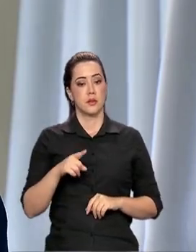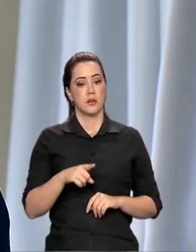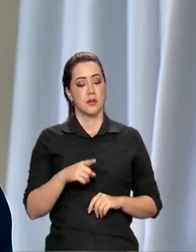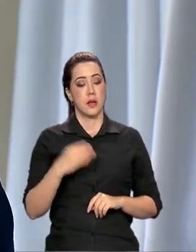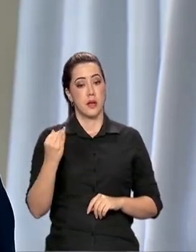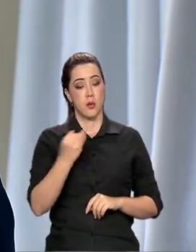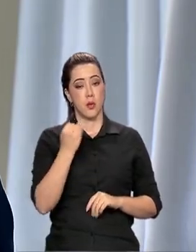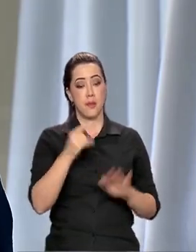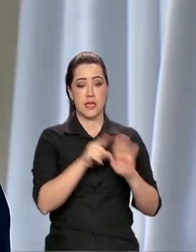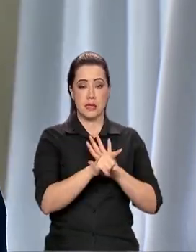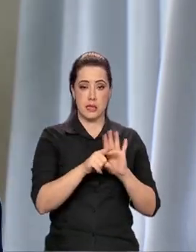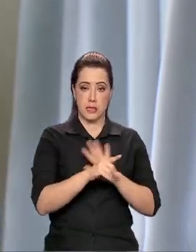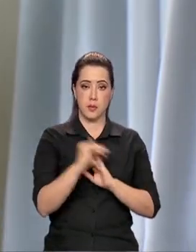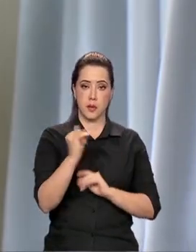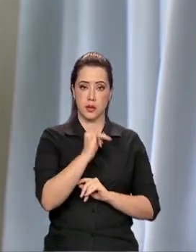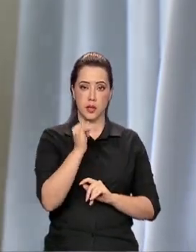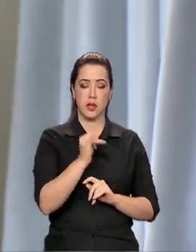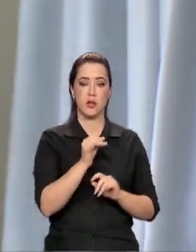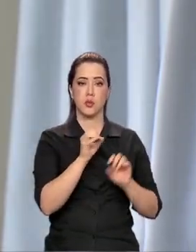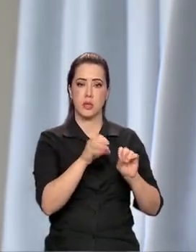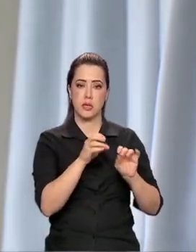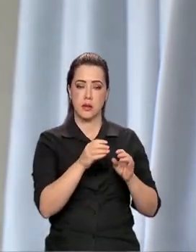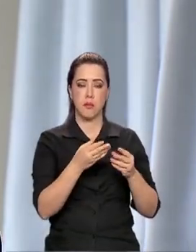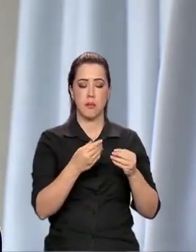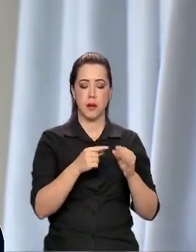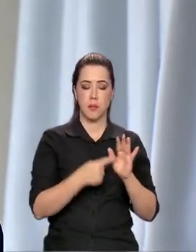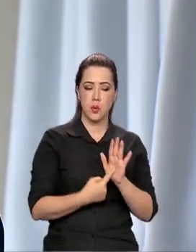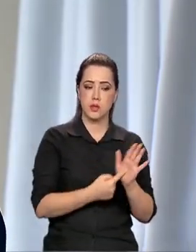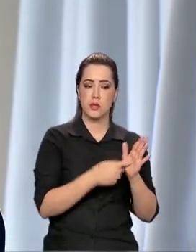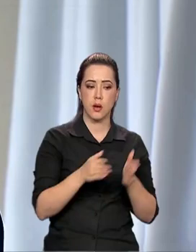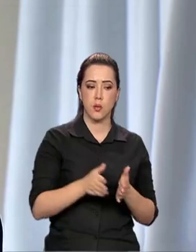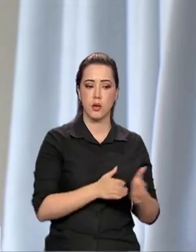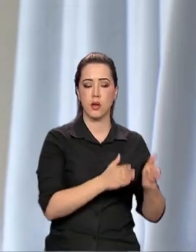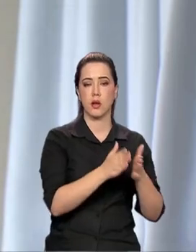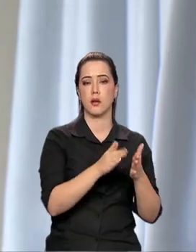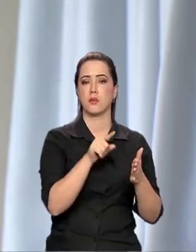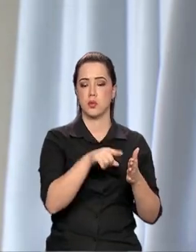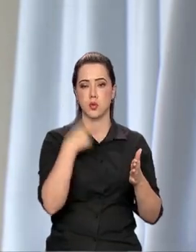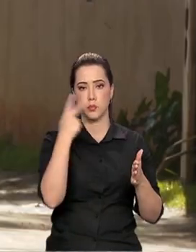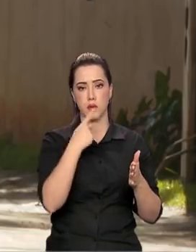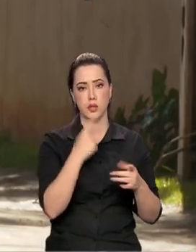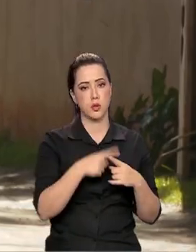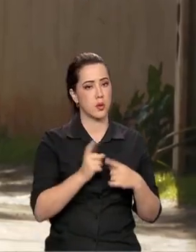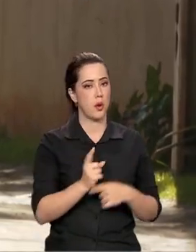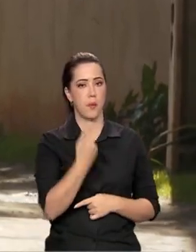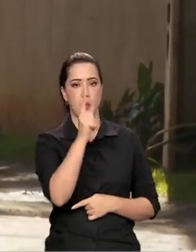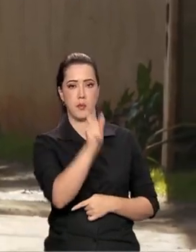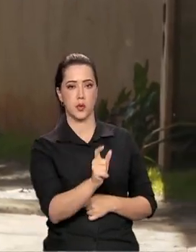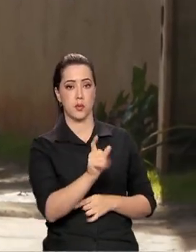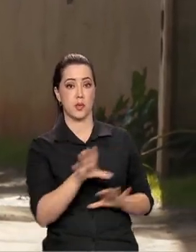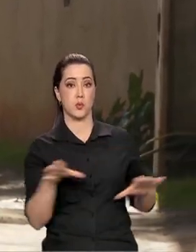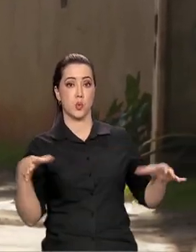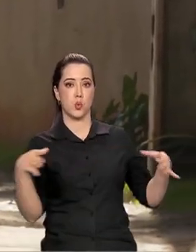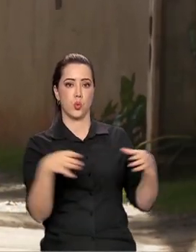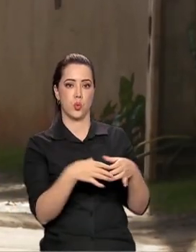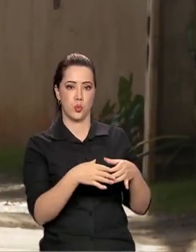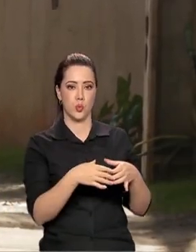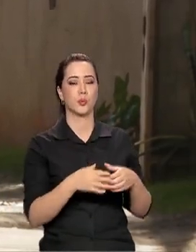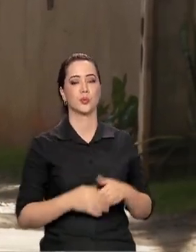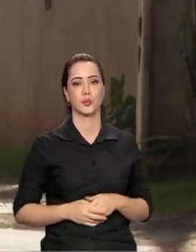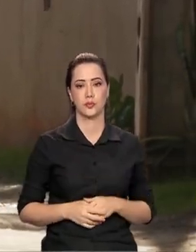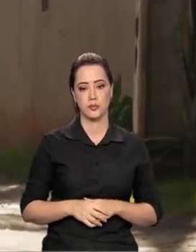monitorar as políticas que não são para o indivíduo, e sim para um conjunto de indivíduos. Para as lideranças e